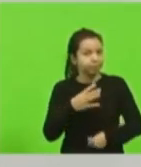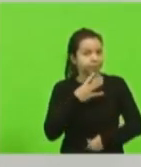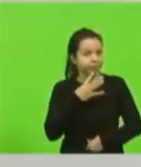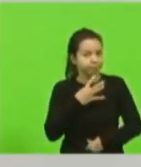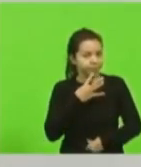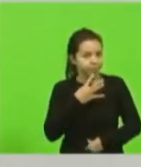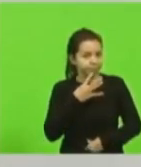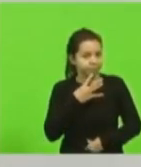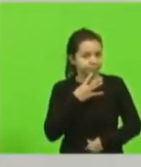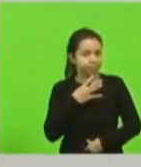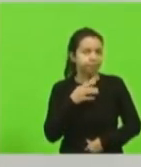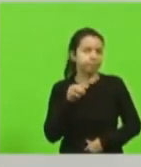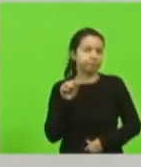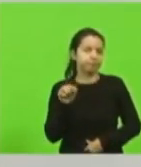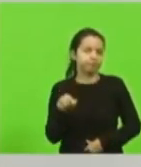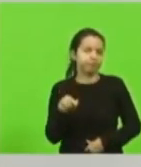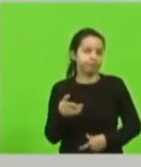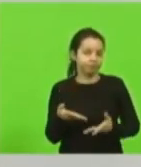listadas